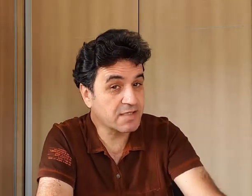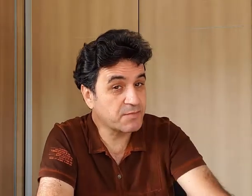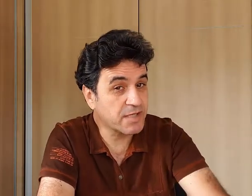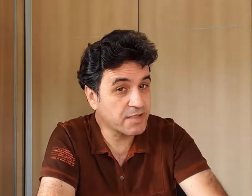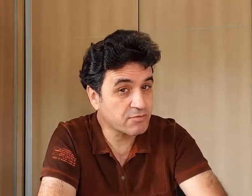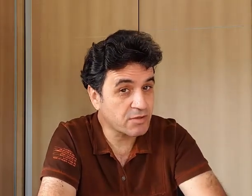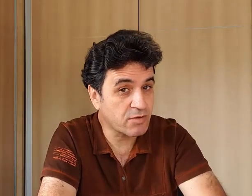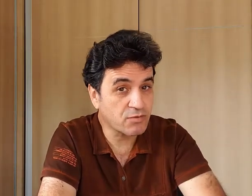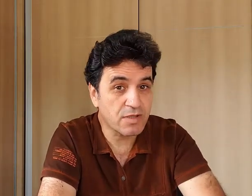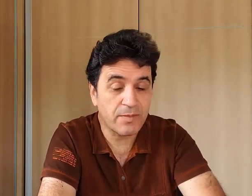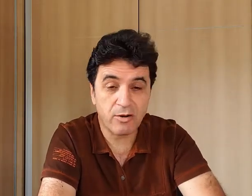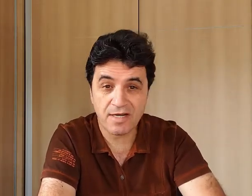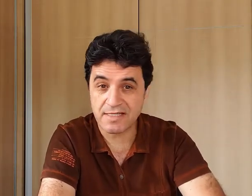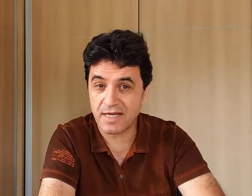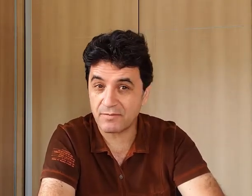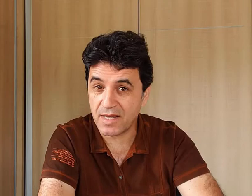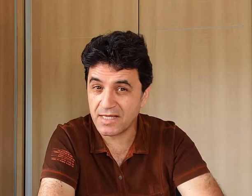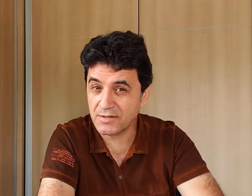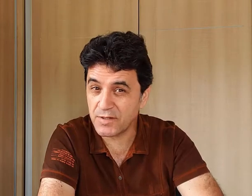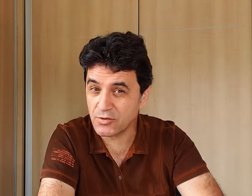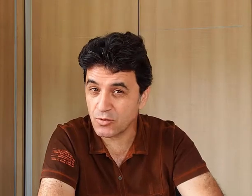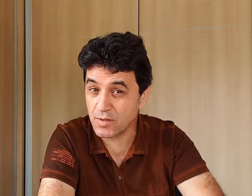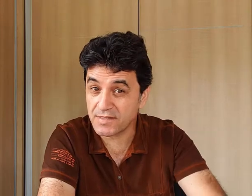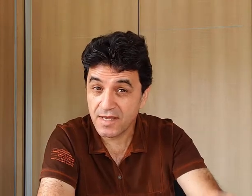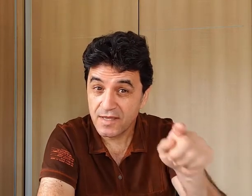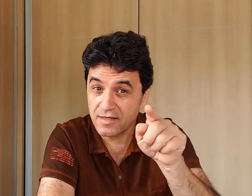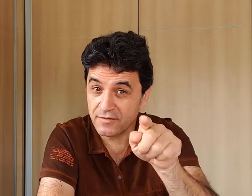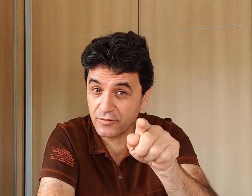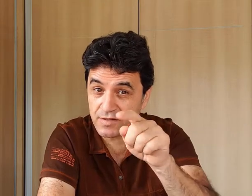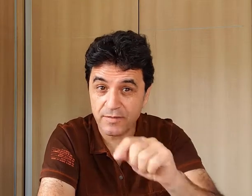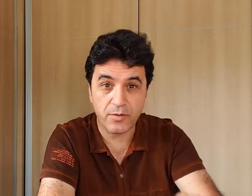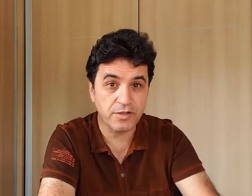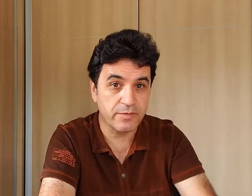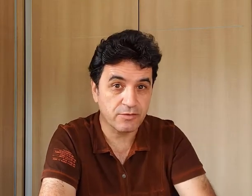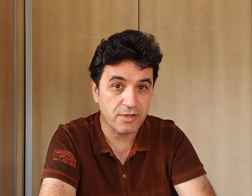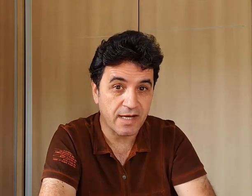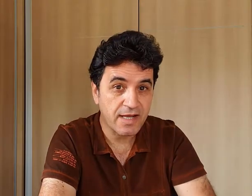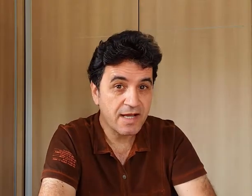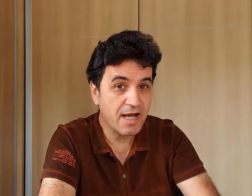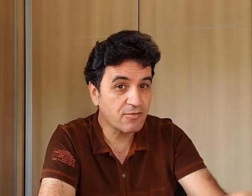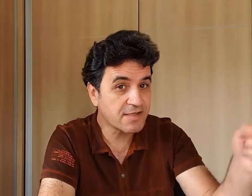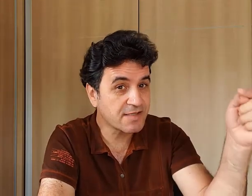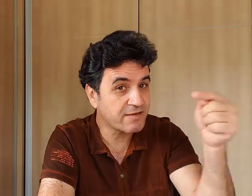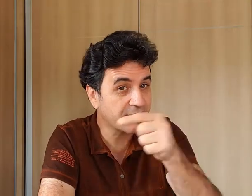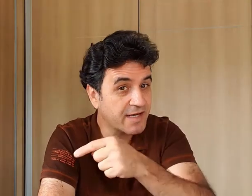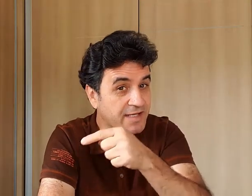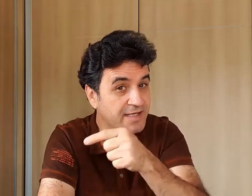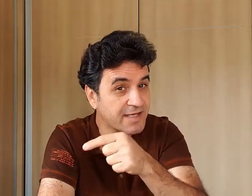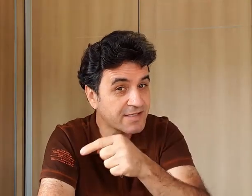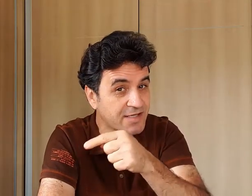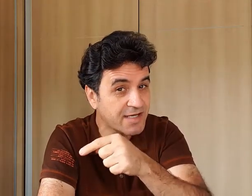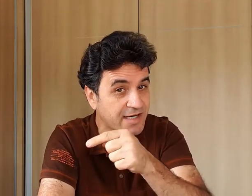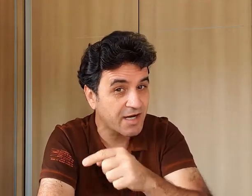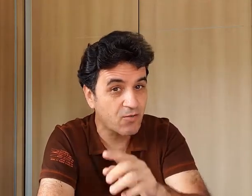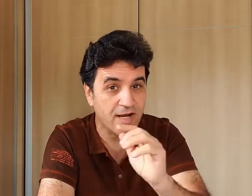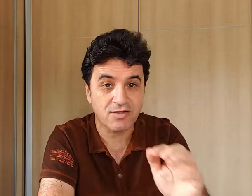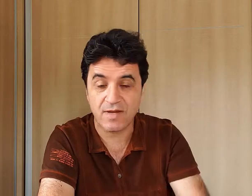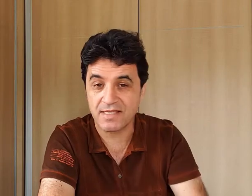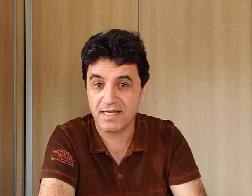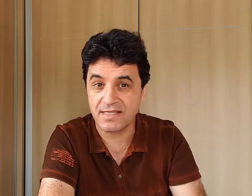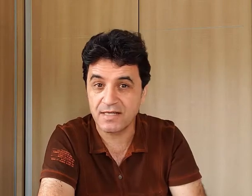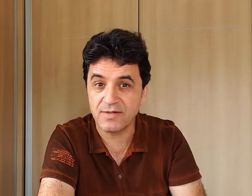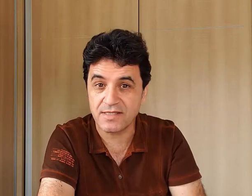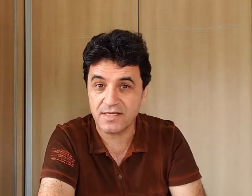Mas antes preciso da sua ajuda para alcançar mais pessoas e você pode me ajudar ao se inscrever aqui neste canal,